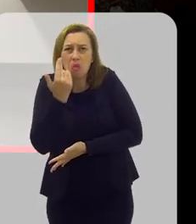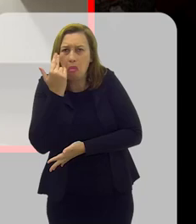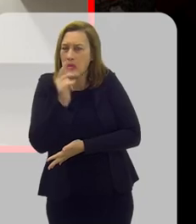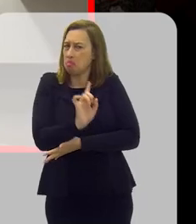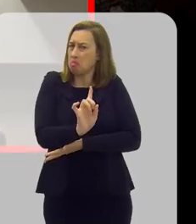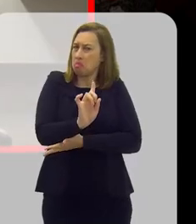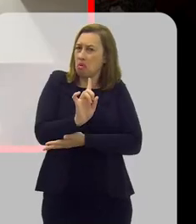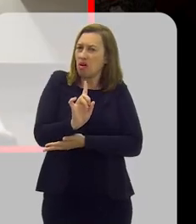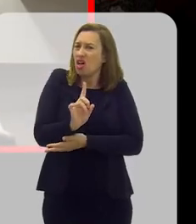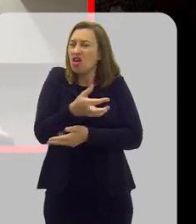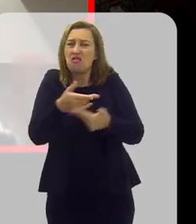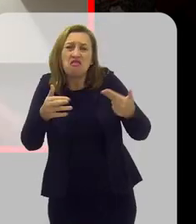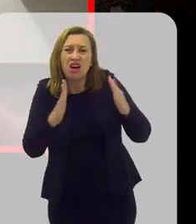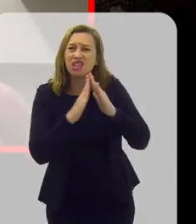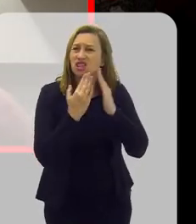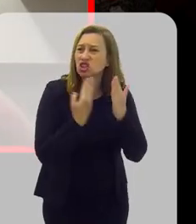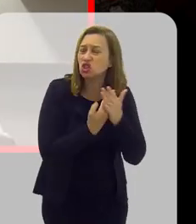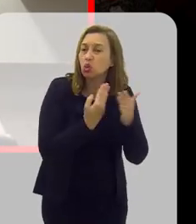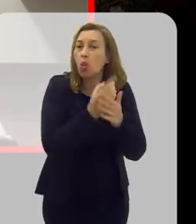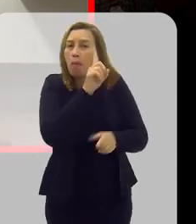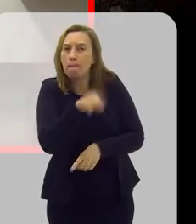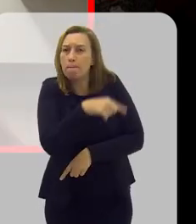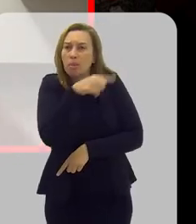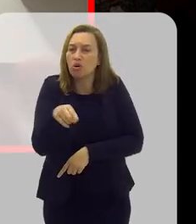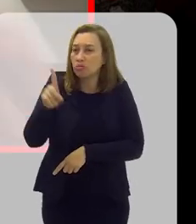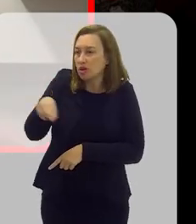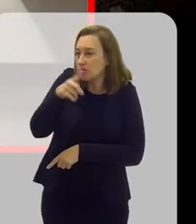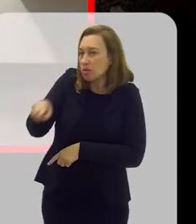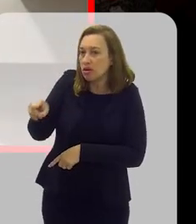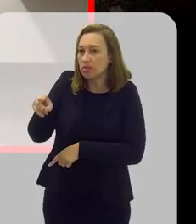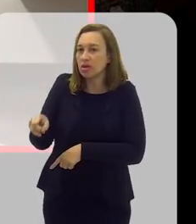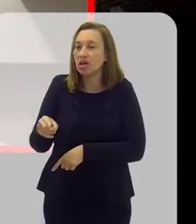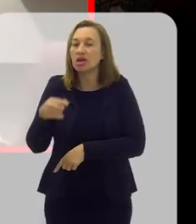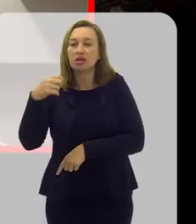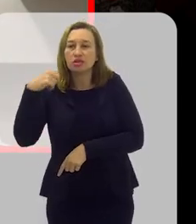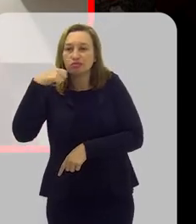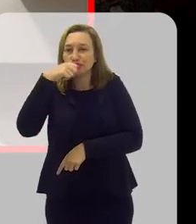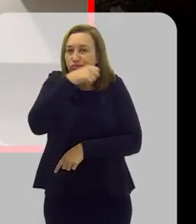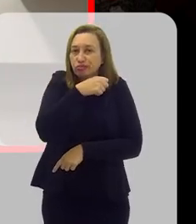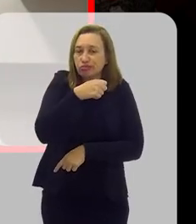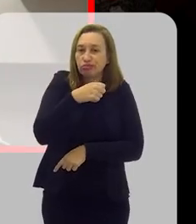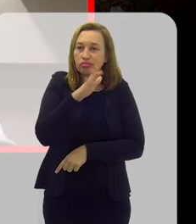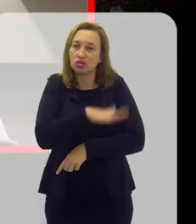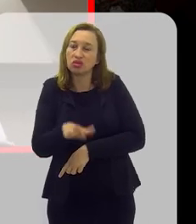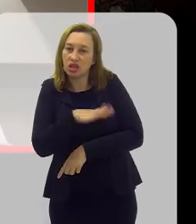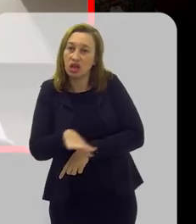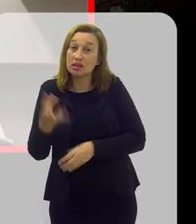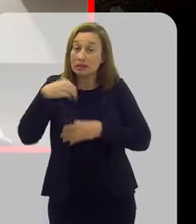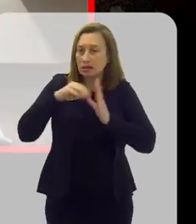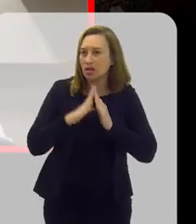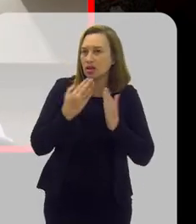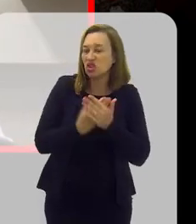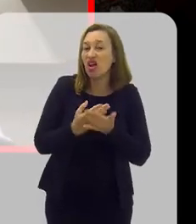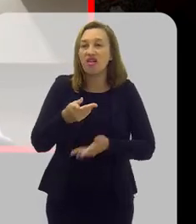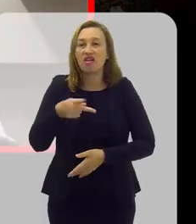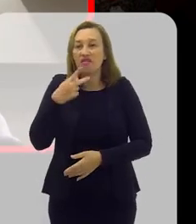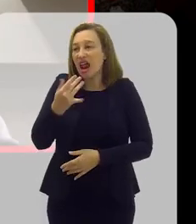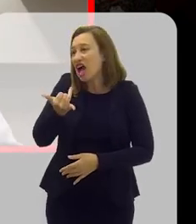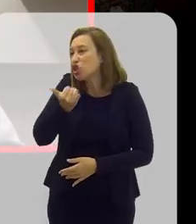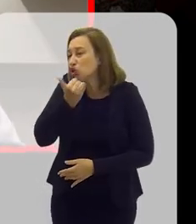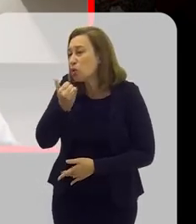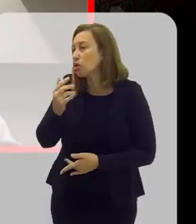incomum, de várias escolas proibirem as crianças de escovar os dentes na escola. Vem com aquela